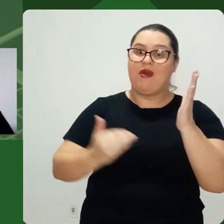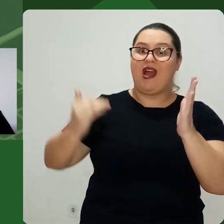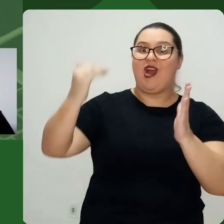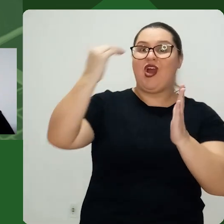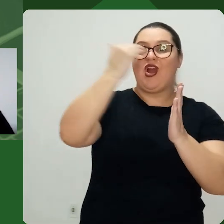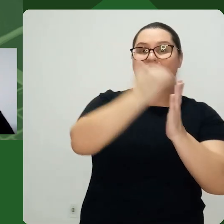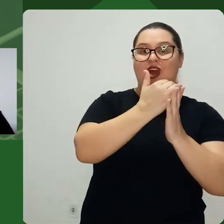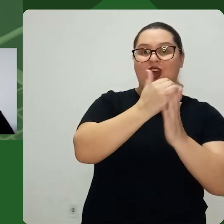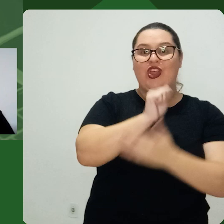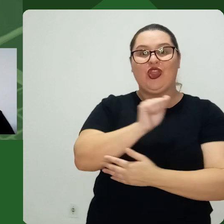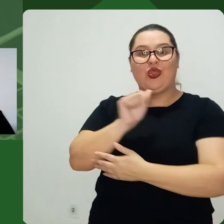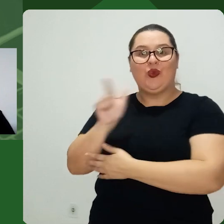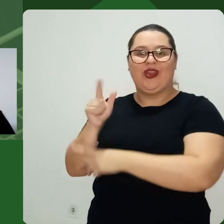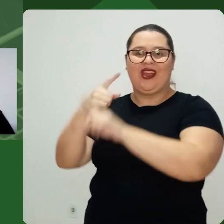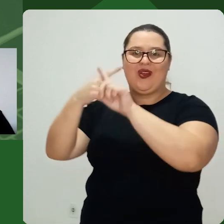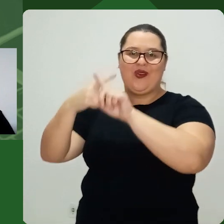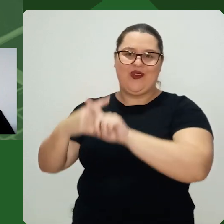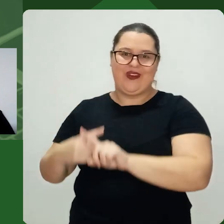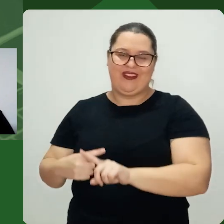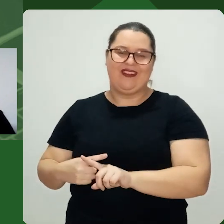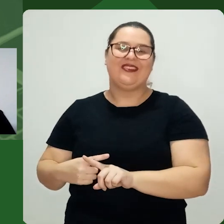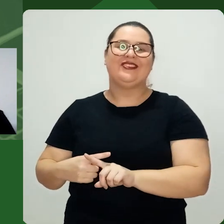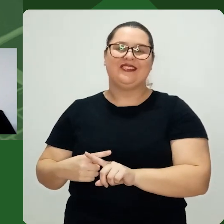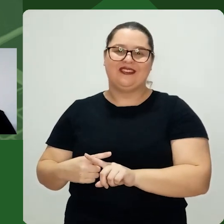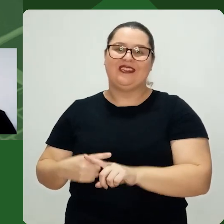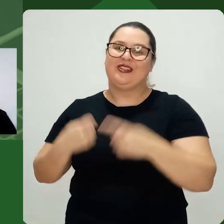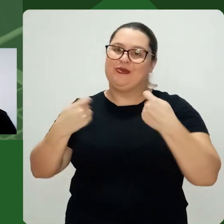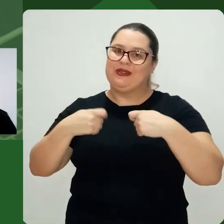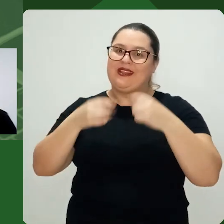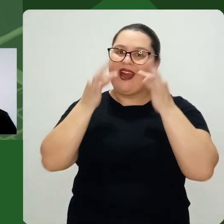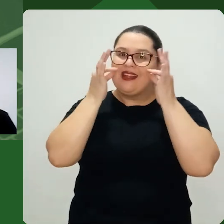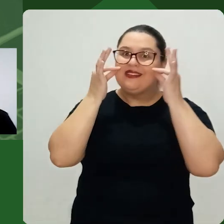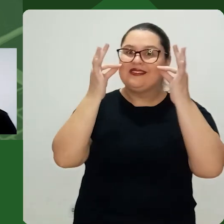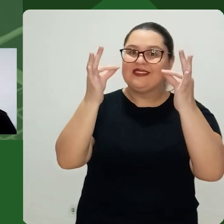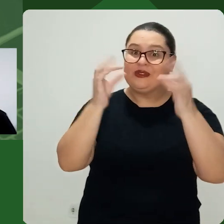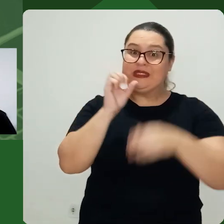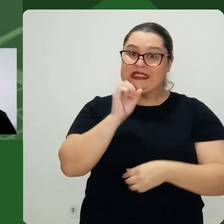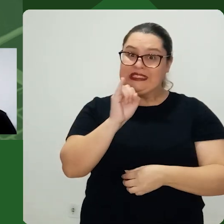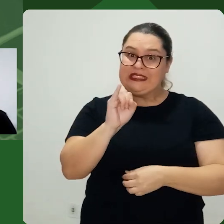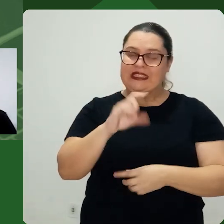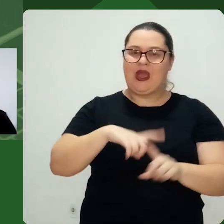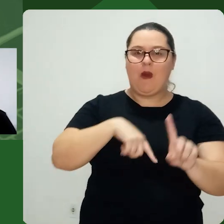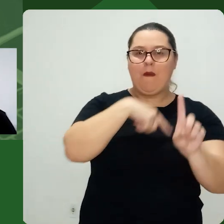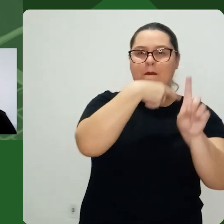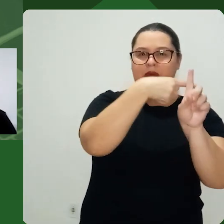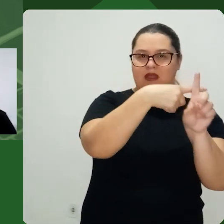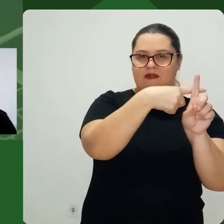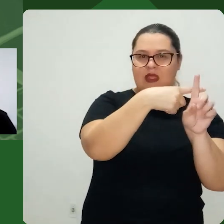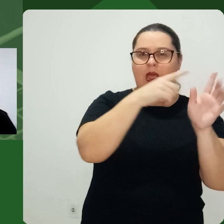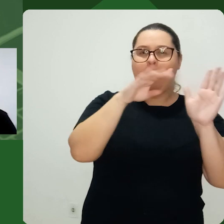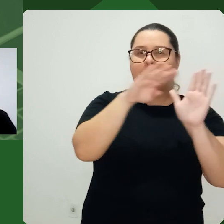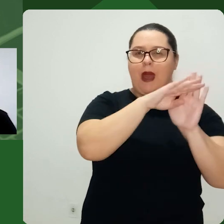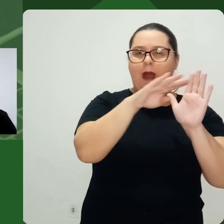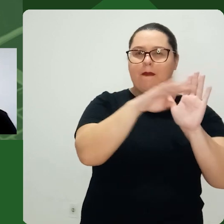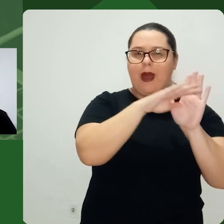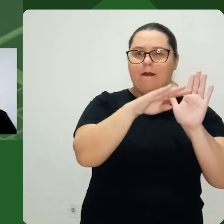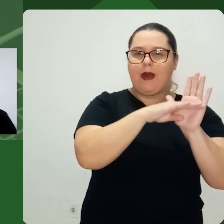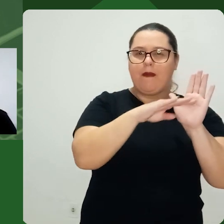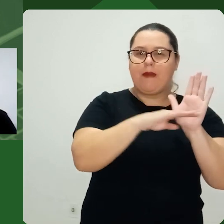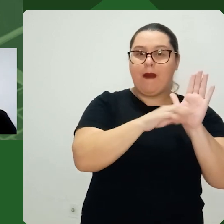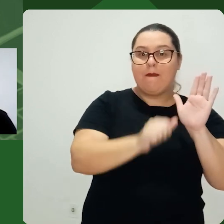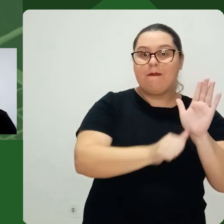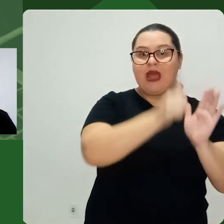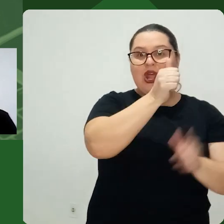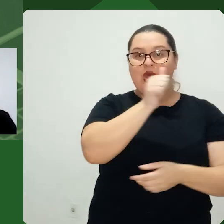que a concorrente Ou seja, ela precisa estar atenta De que, bom, se eu apresento os melhores benefícios Mas os meus